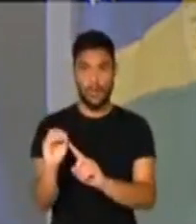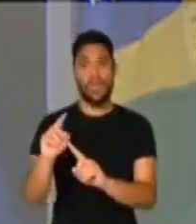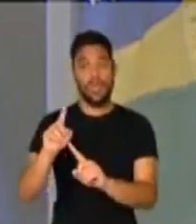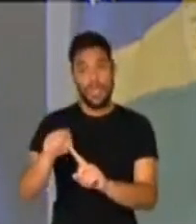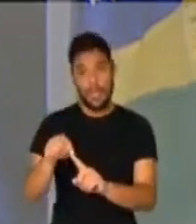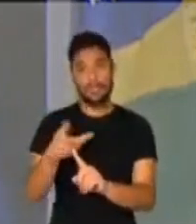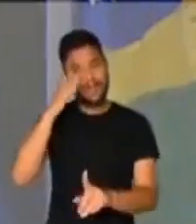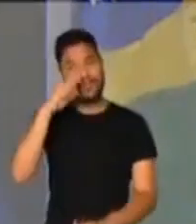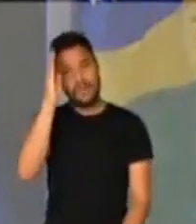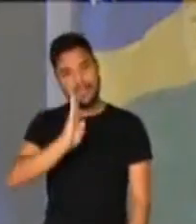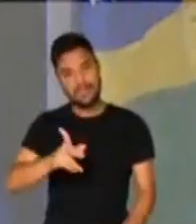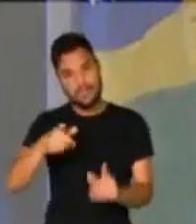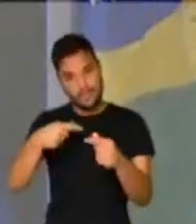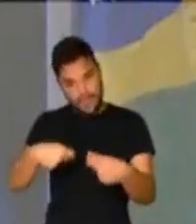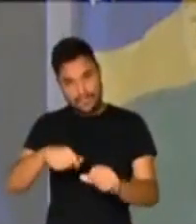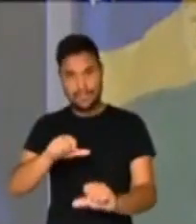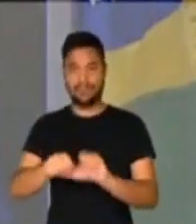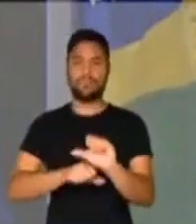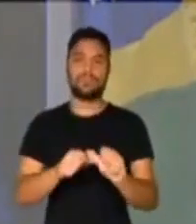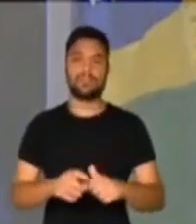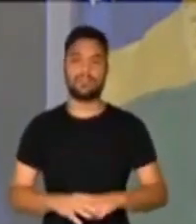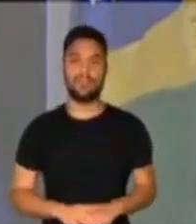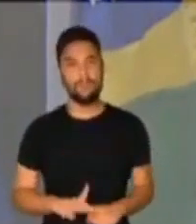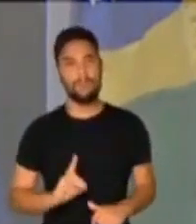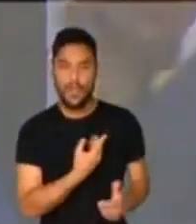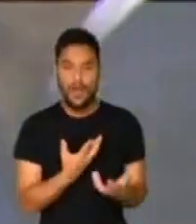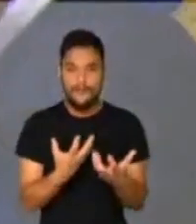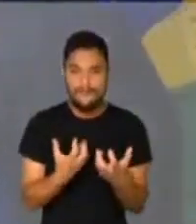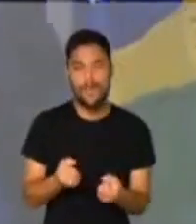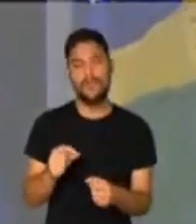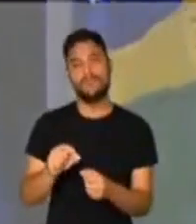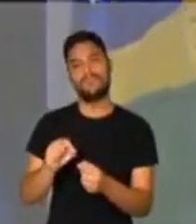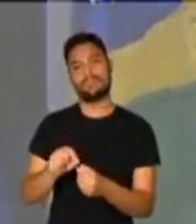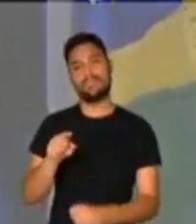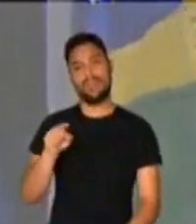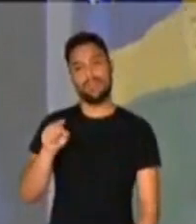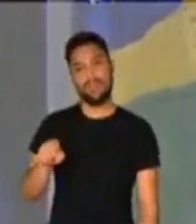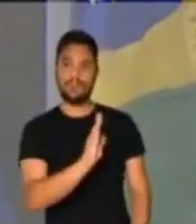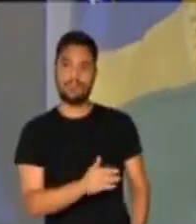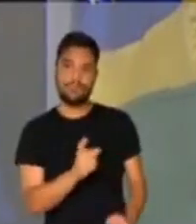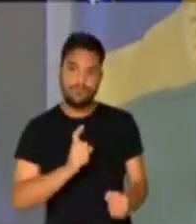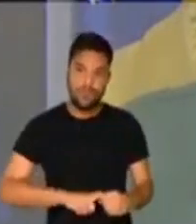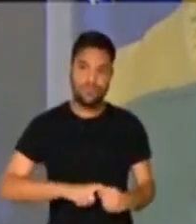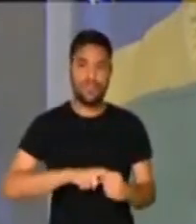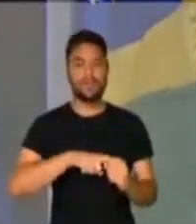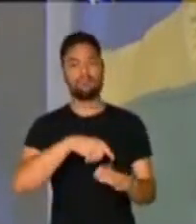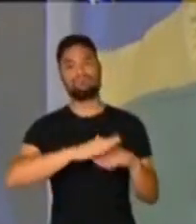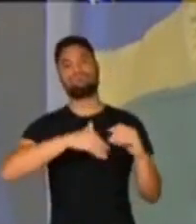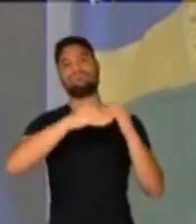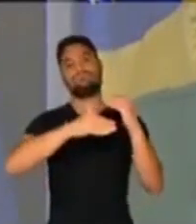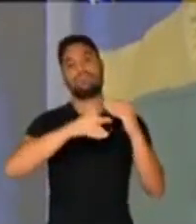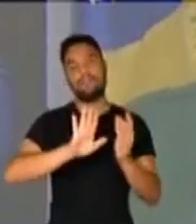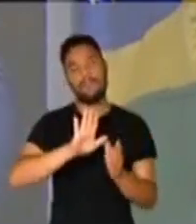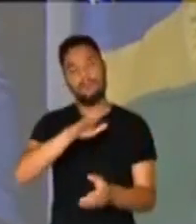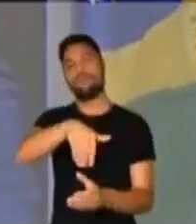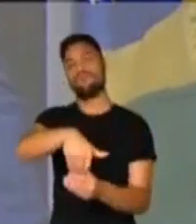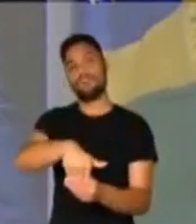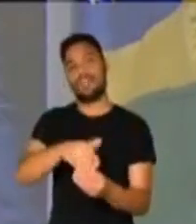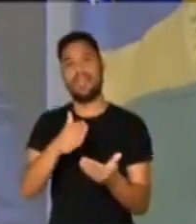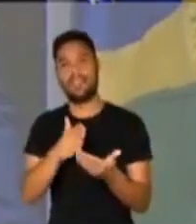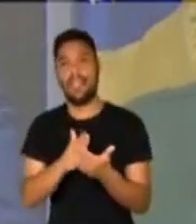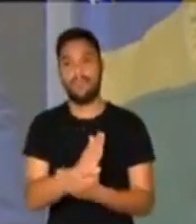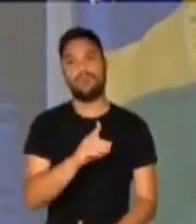dessa mudança, nós vamos fazer com que essa medida tão necessária, ela seja votada e